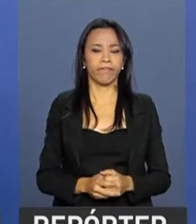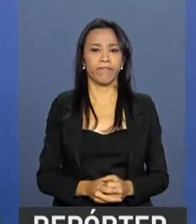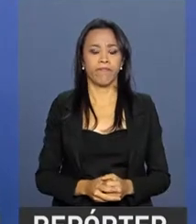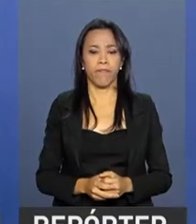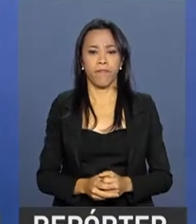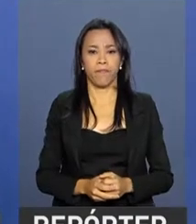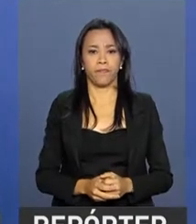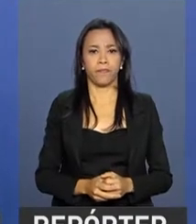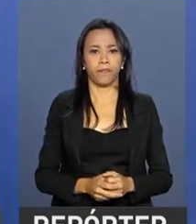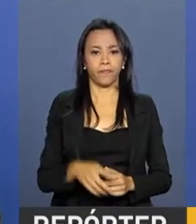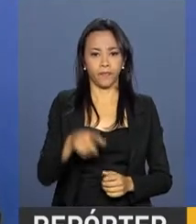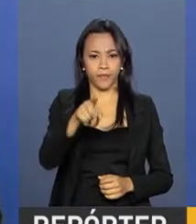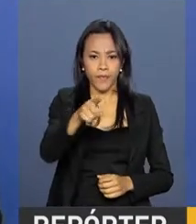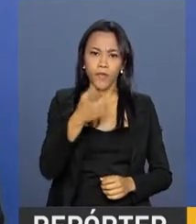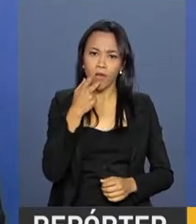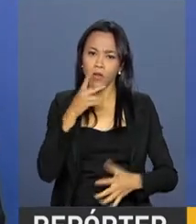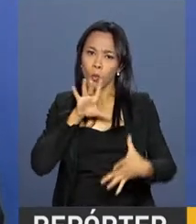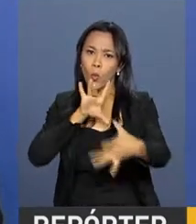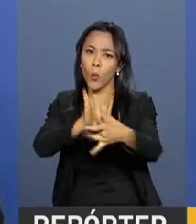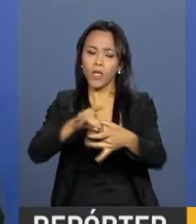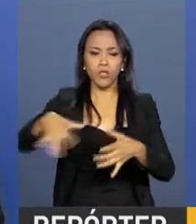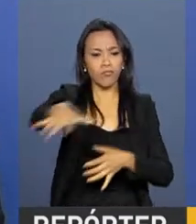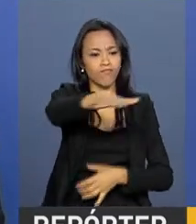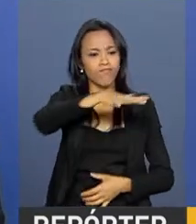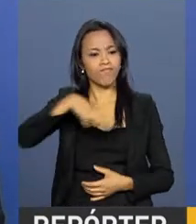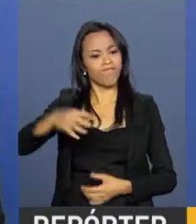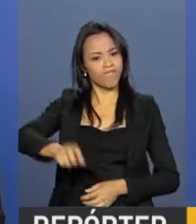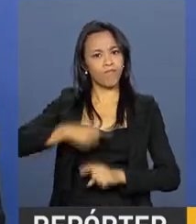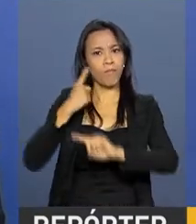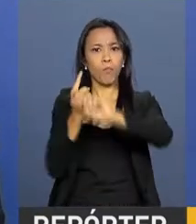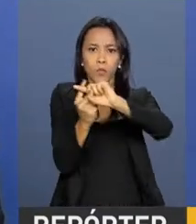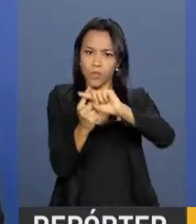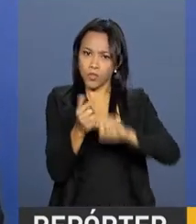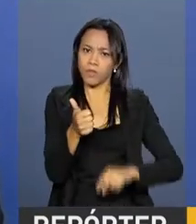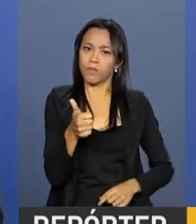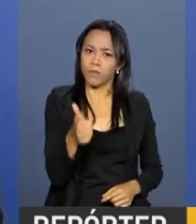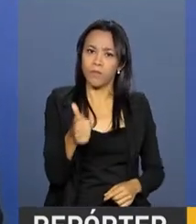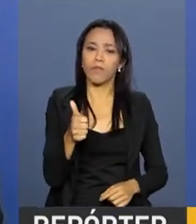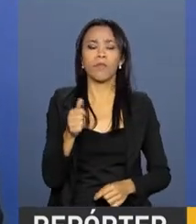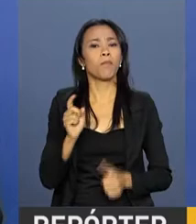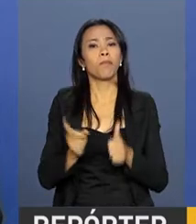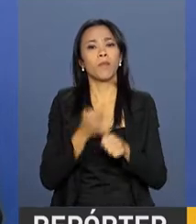É um quadro positivo resultado. Primeiro,